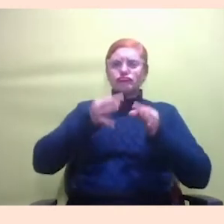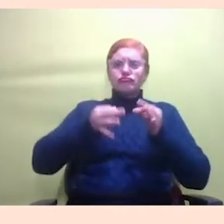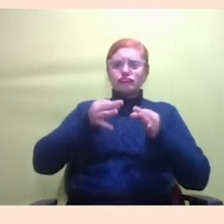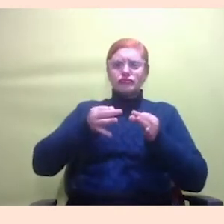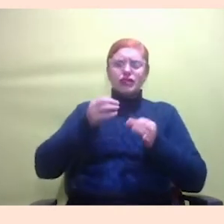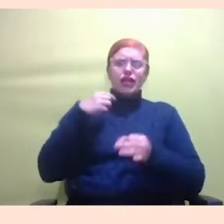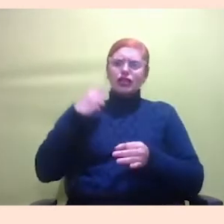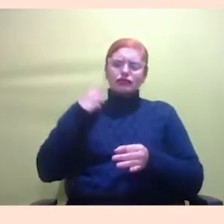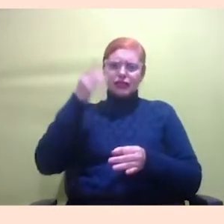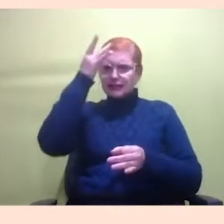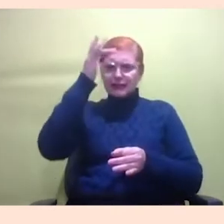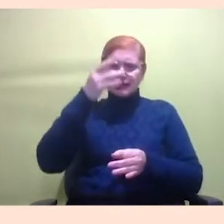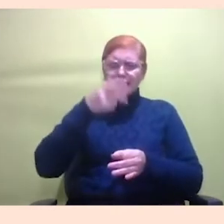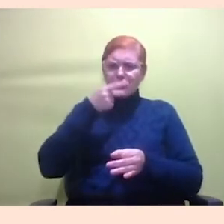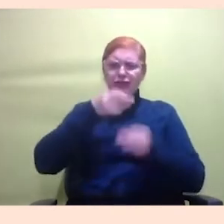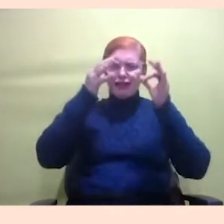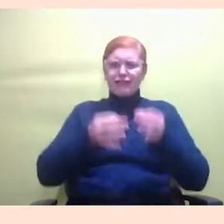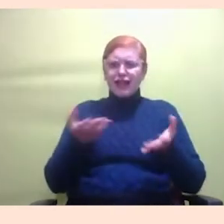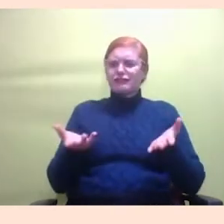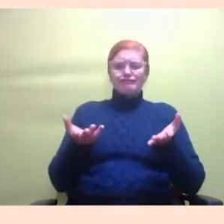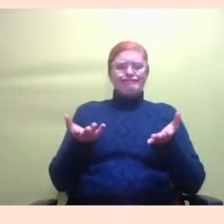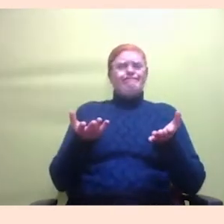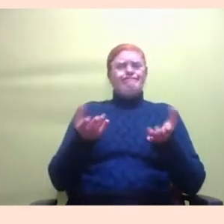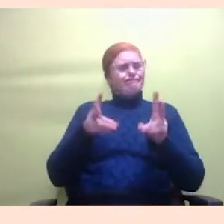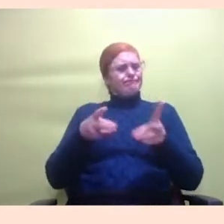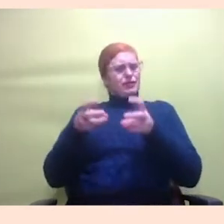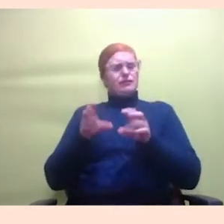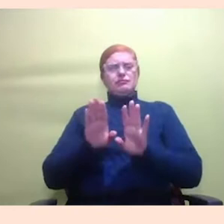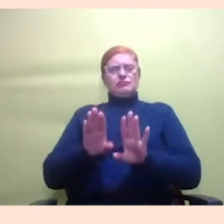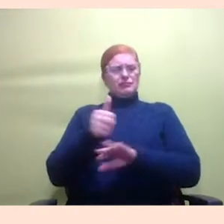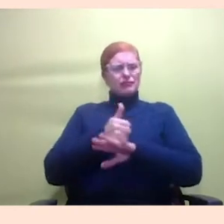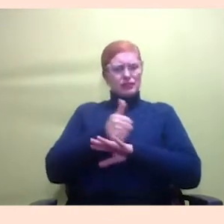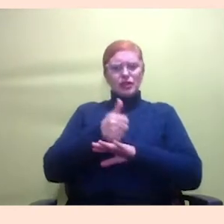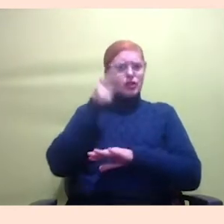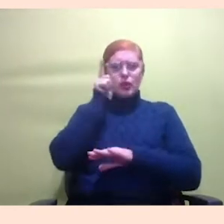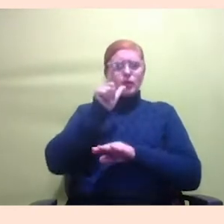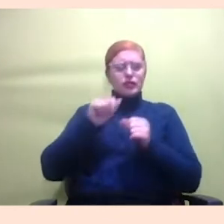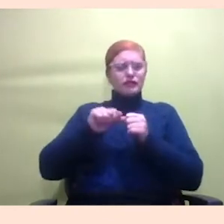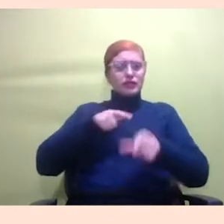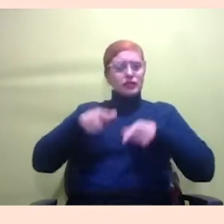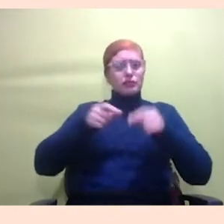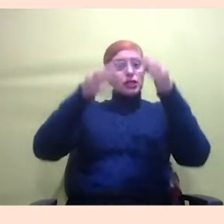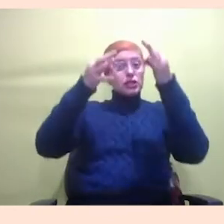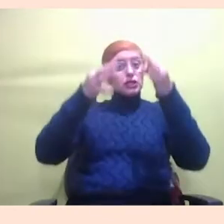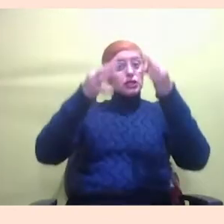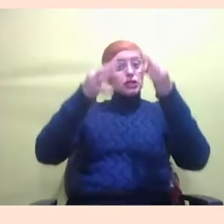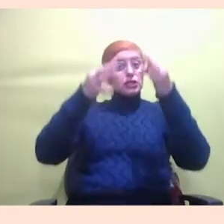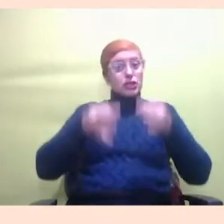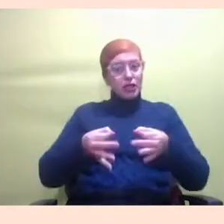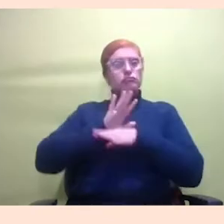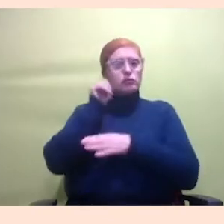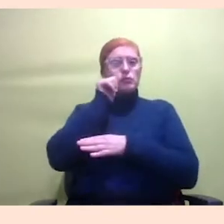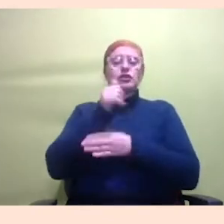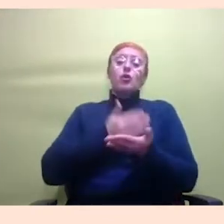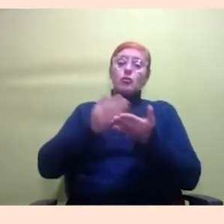que estava havendo revitimização dos próprios profissionais que não estavam sabendo lidar com aquilo. E aí, foi quando a gente começou a fazer algumas formações, é o que a gente chama de